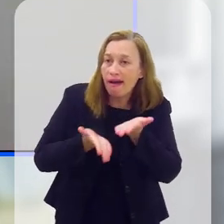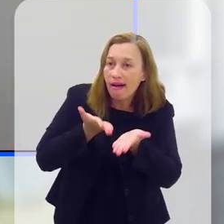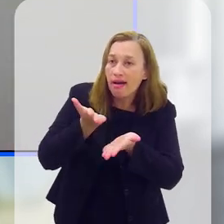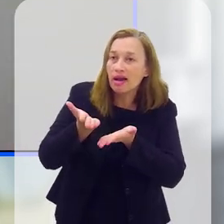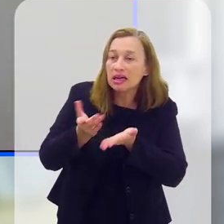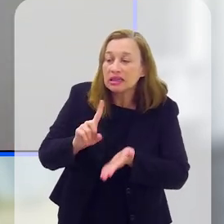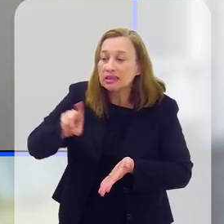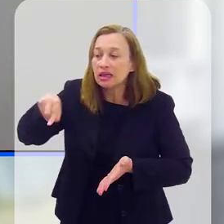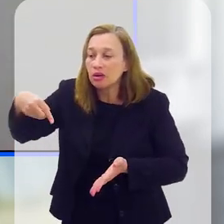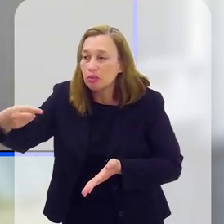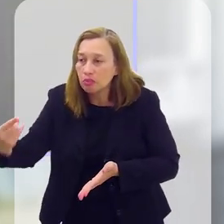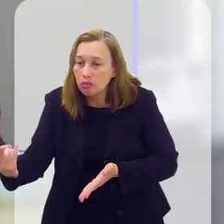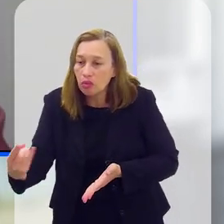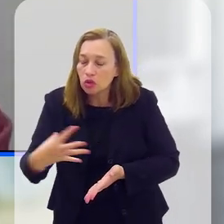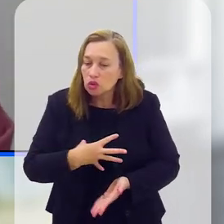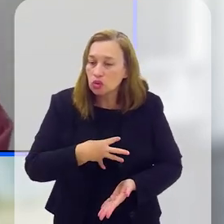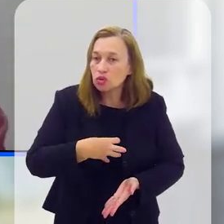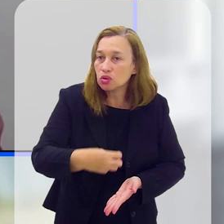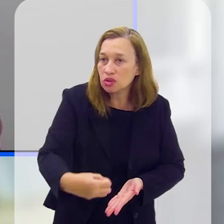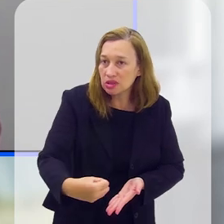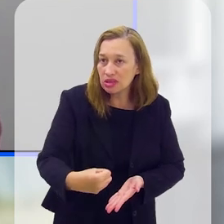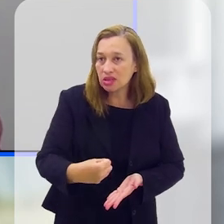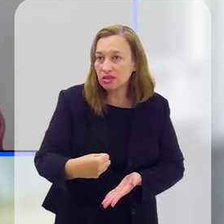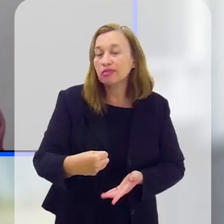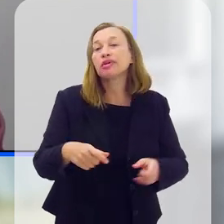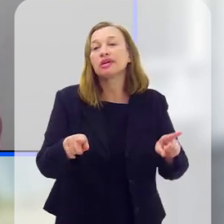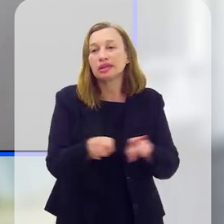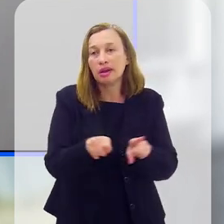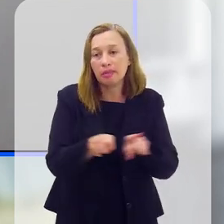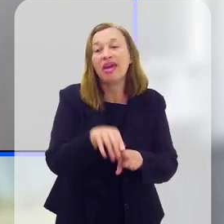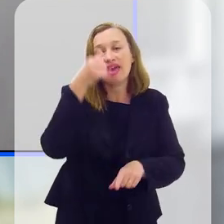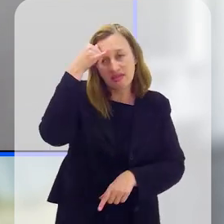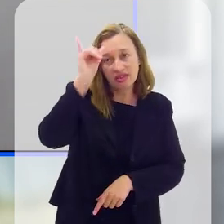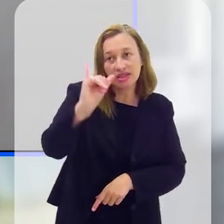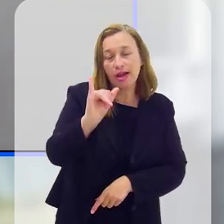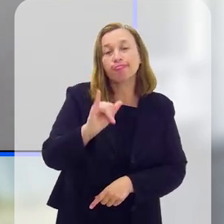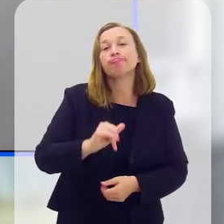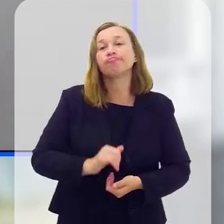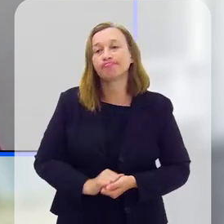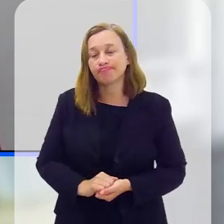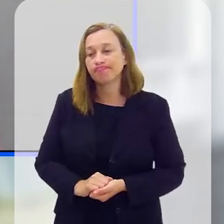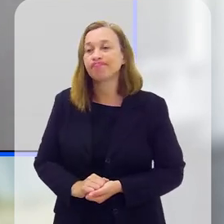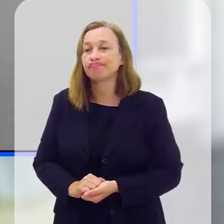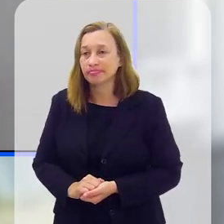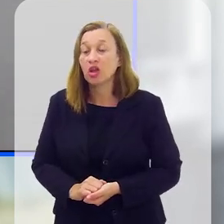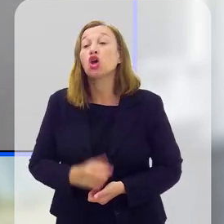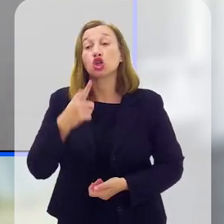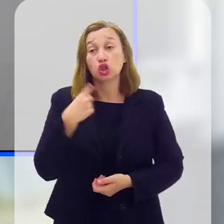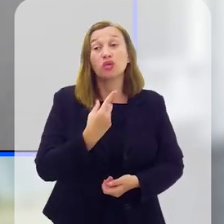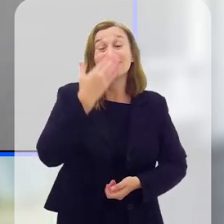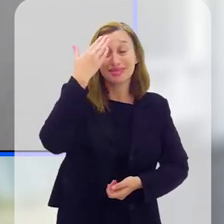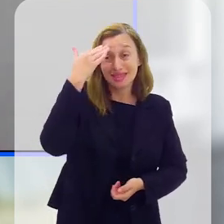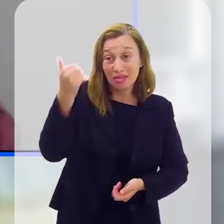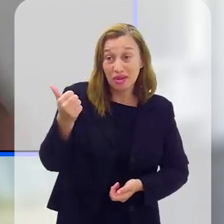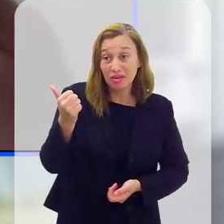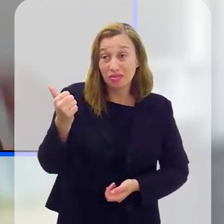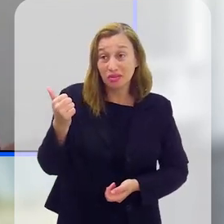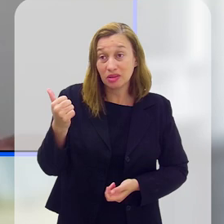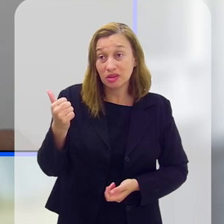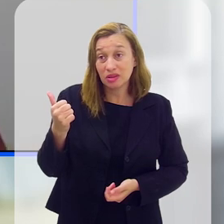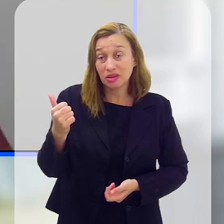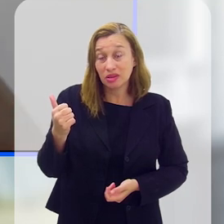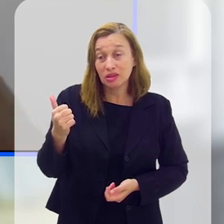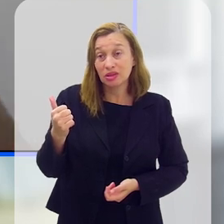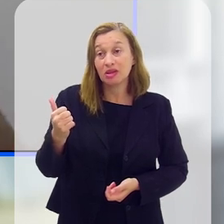dos enlutados depois de um suicídio de um adquirido, é também prevenção, é também prevenção, desculpa, nós